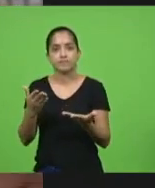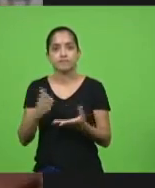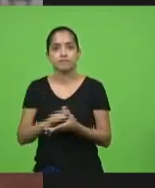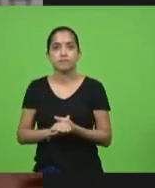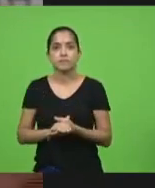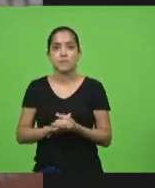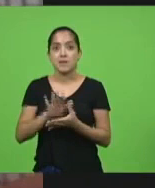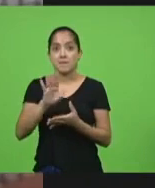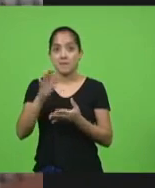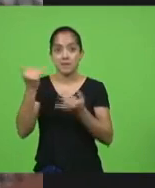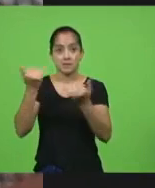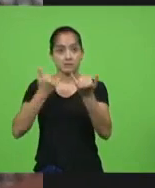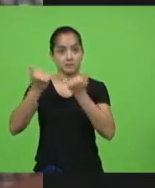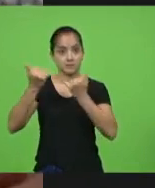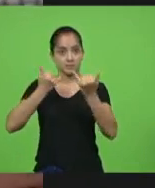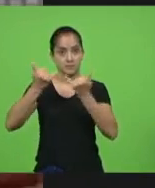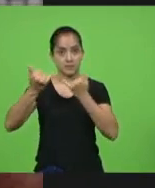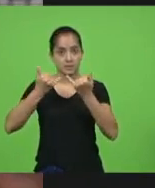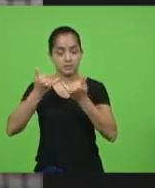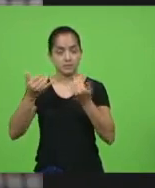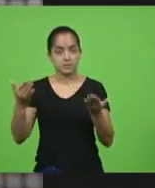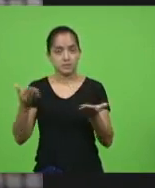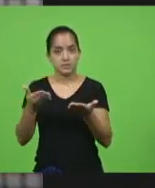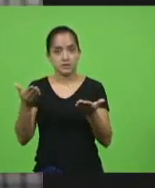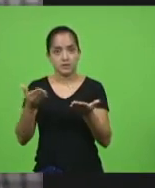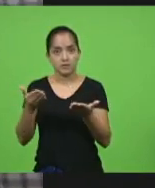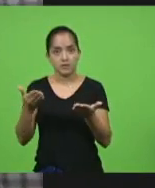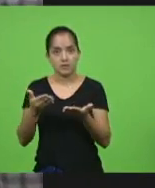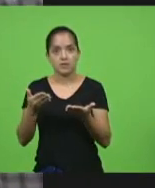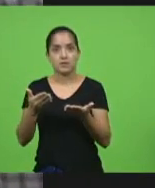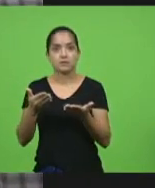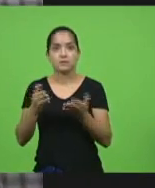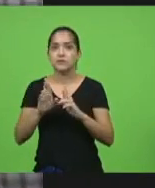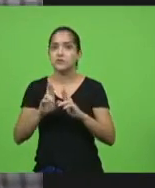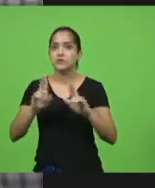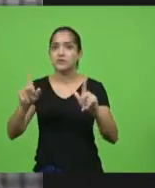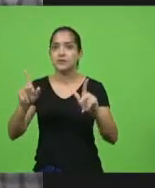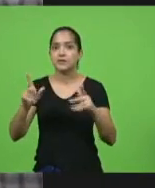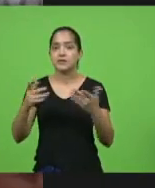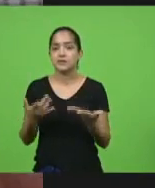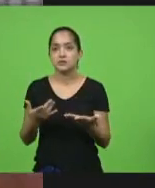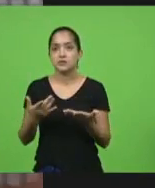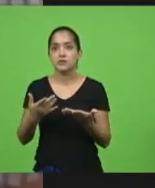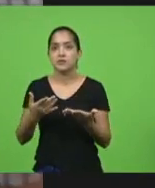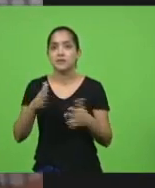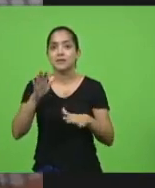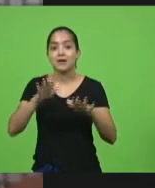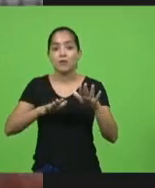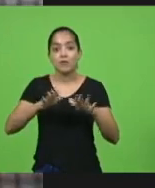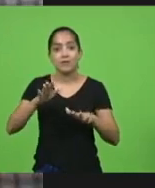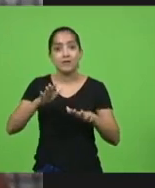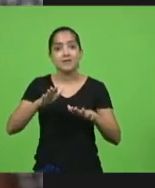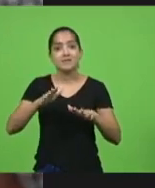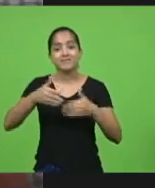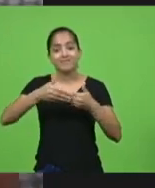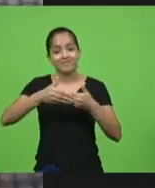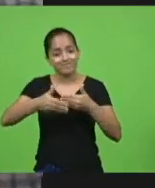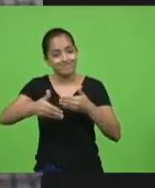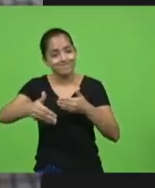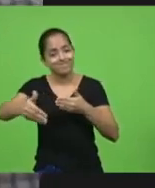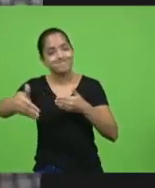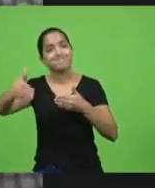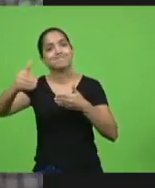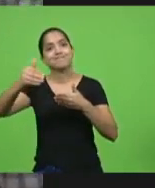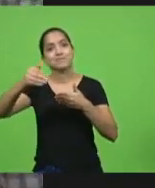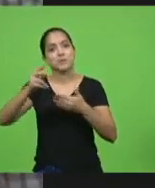as informações que se tem não são essas. Talvez a coisa deva se estender ainda por alguns